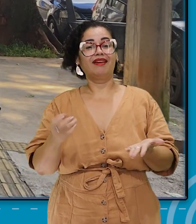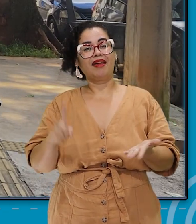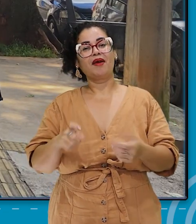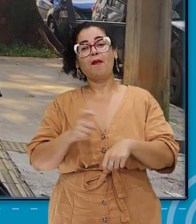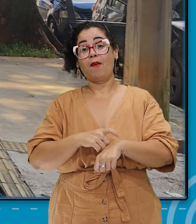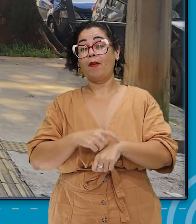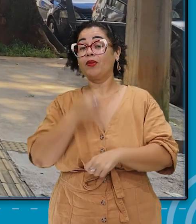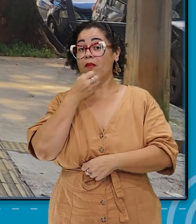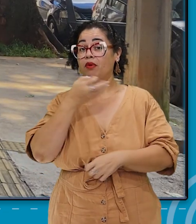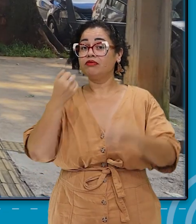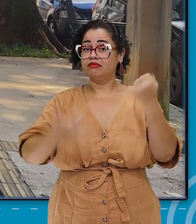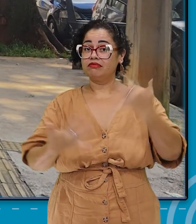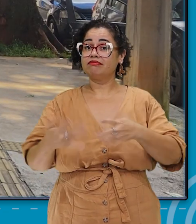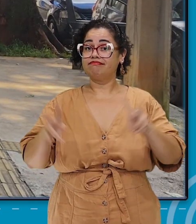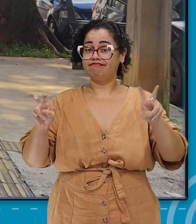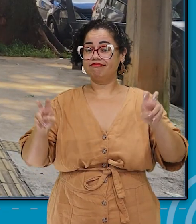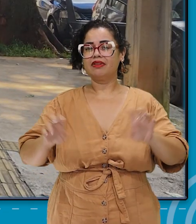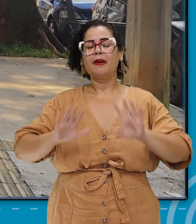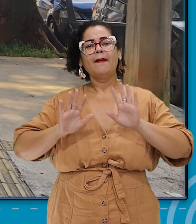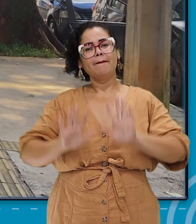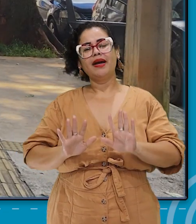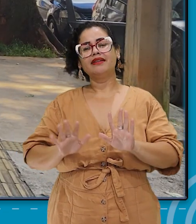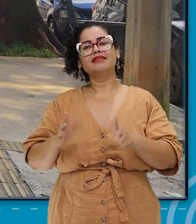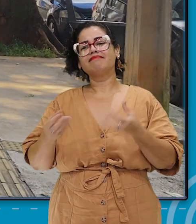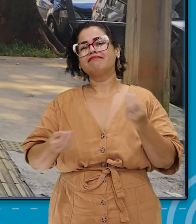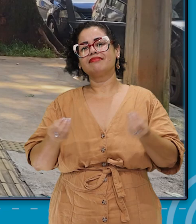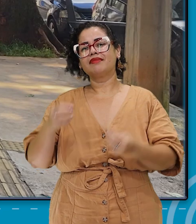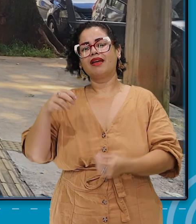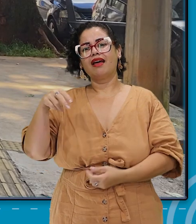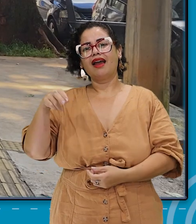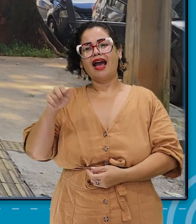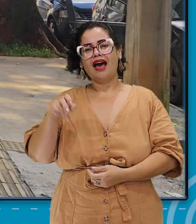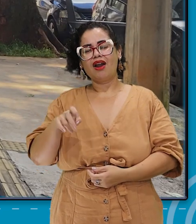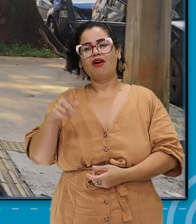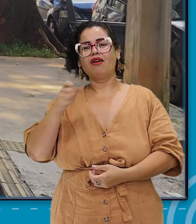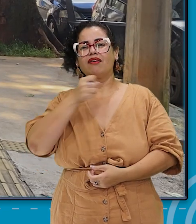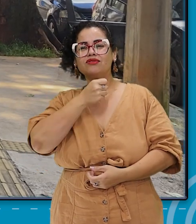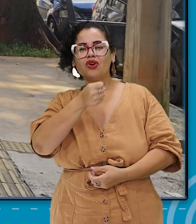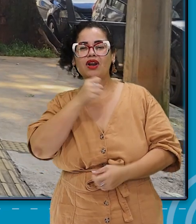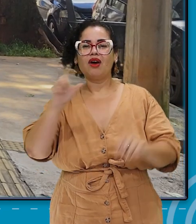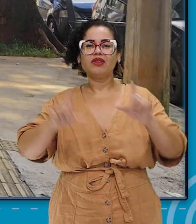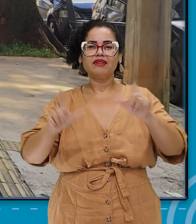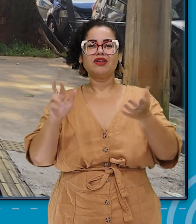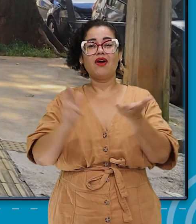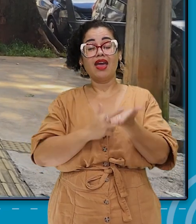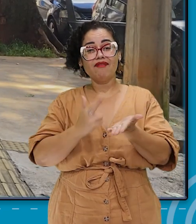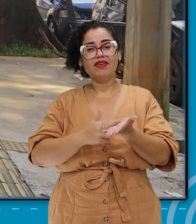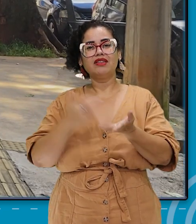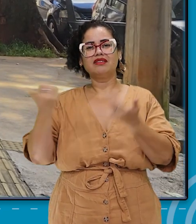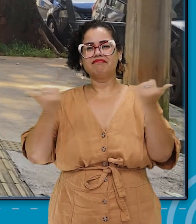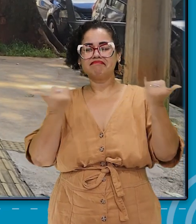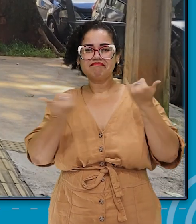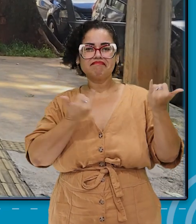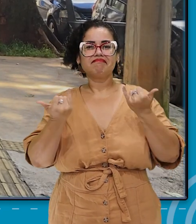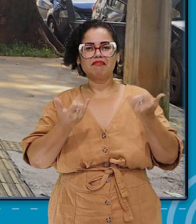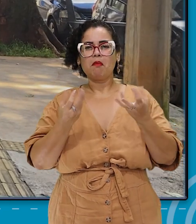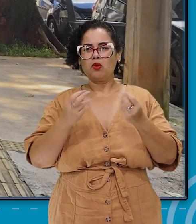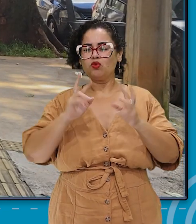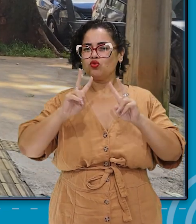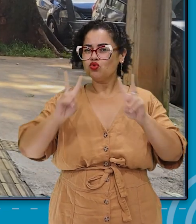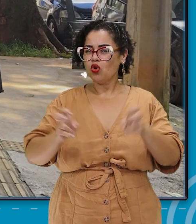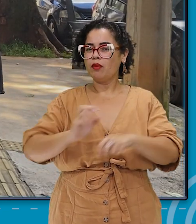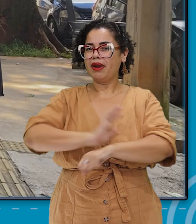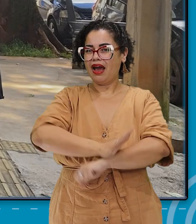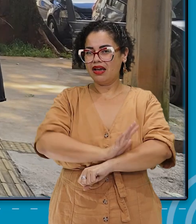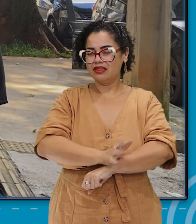E é muito bom falar sobre esse assunto. Mas aí, Carol, olha, nas televisões, nos jornais, nas revistas, a gente ouve falar muito